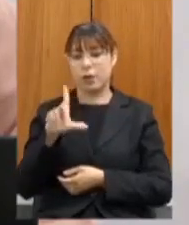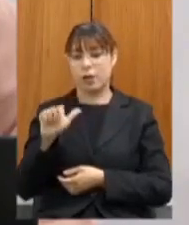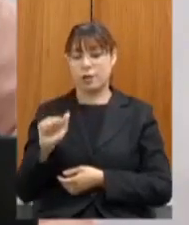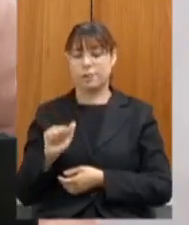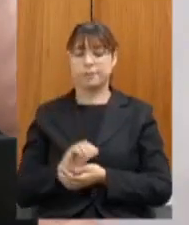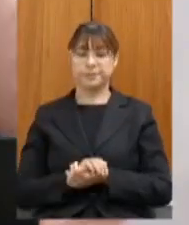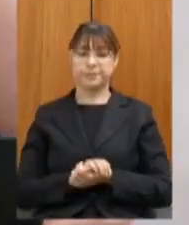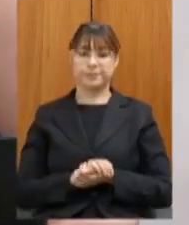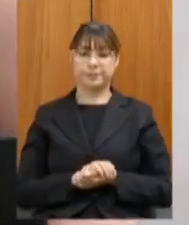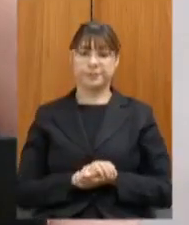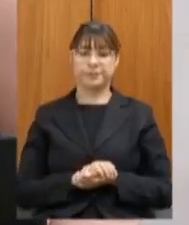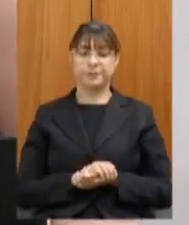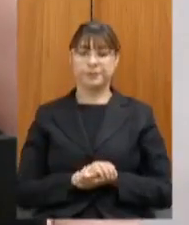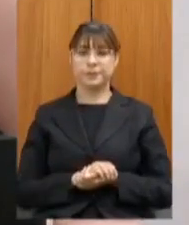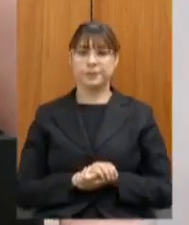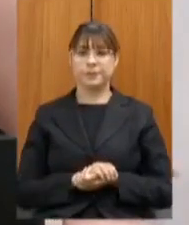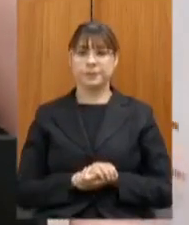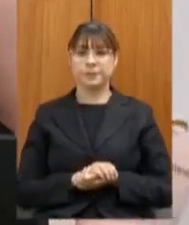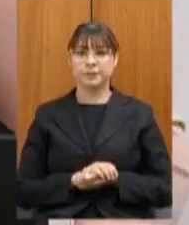deputada